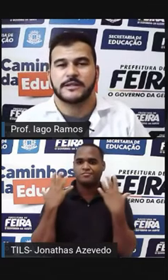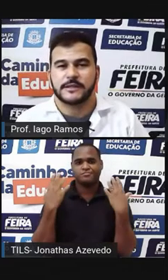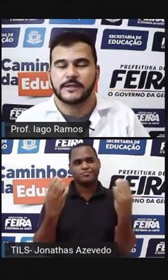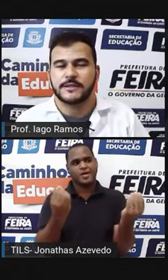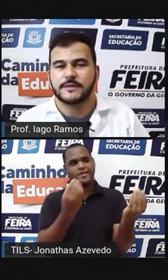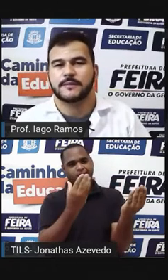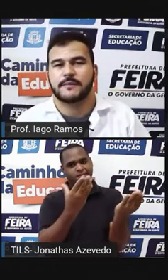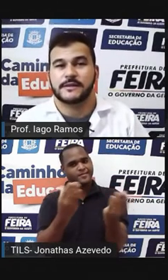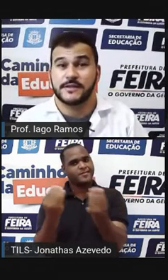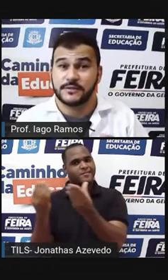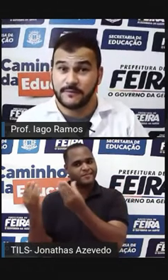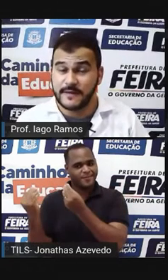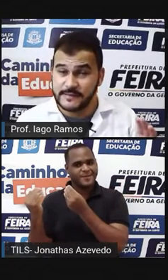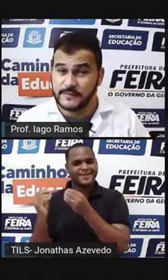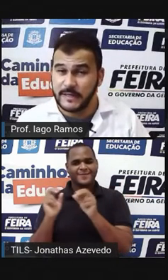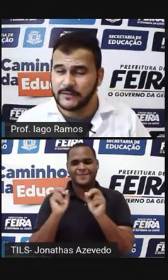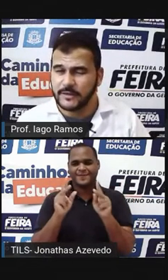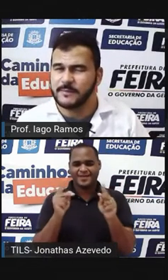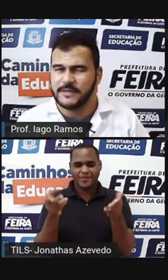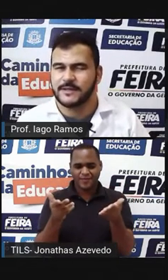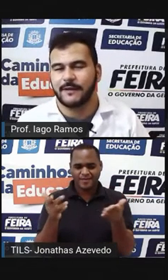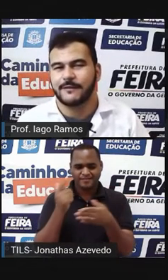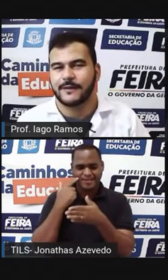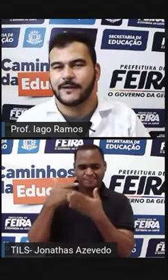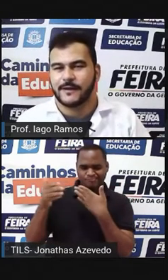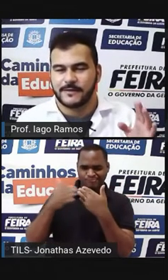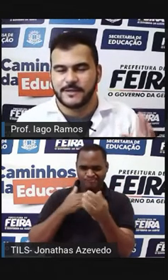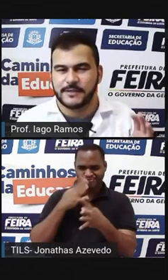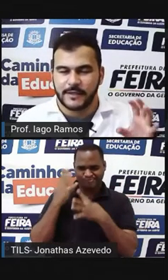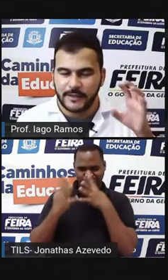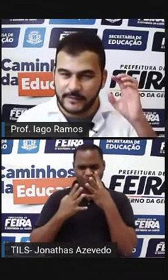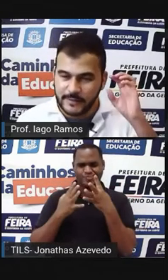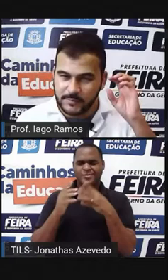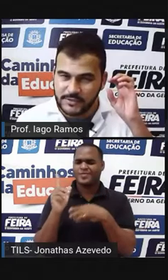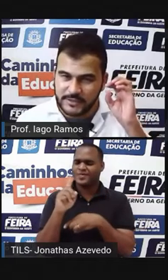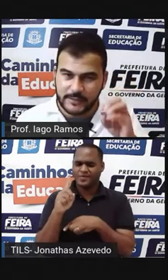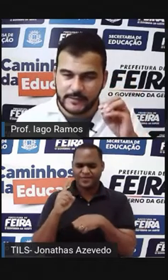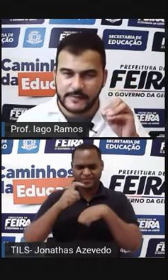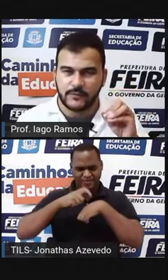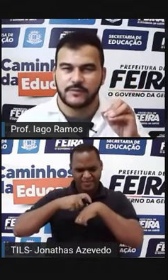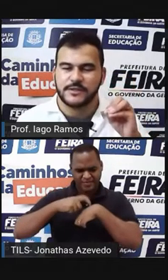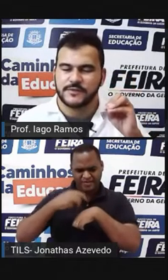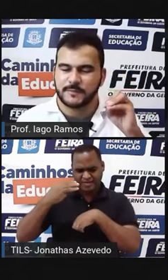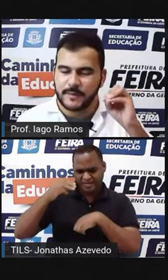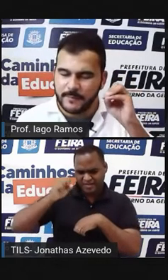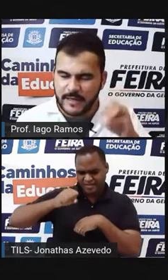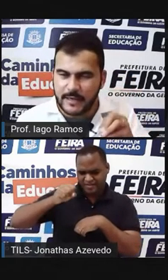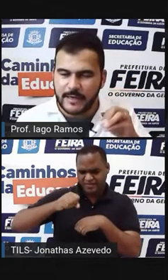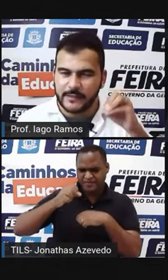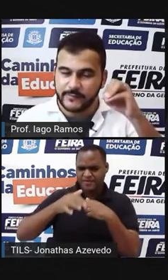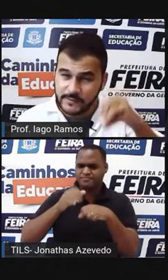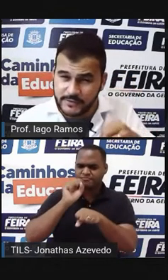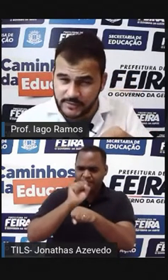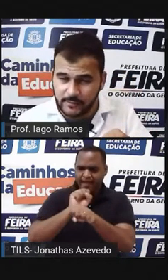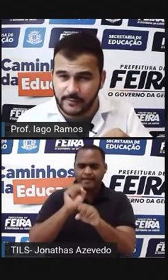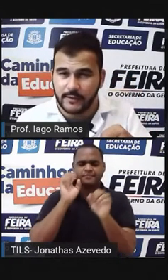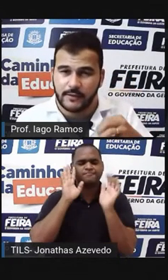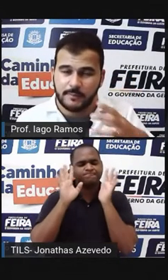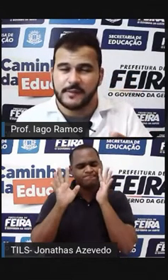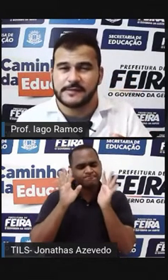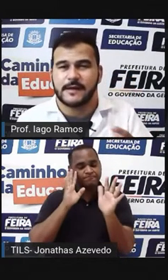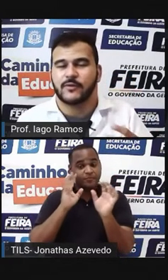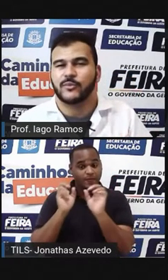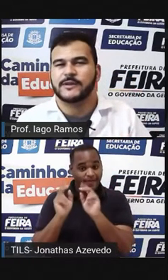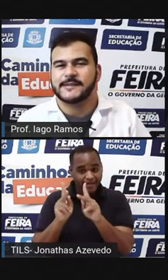4 bastante Mas a gente não faz isso aleatoriamente, né? A gente tem aquele tempo de 30 segundinhos Para parar, refletir